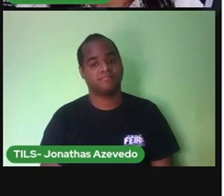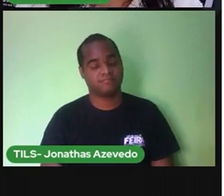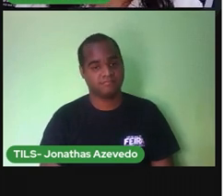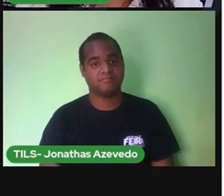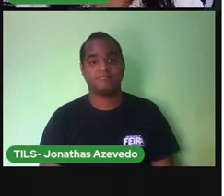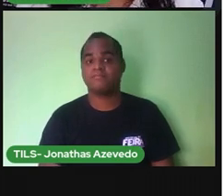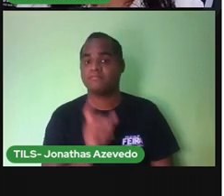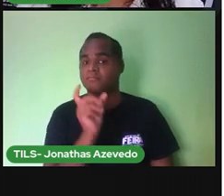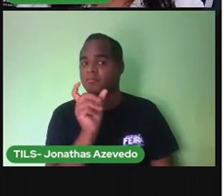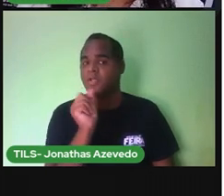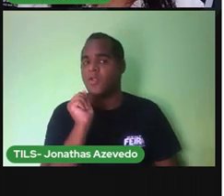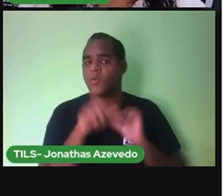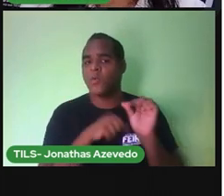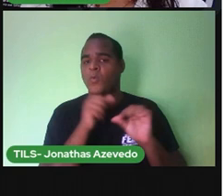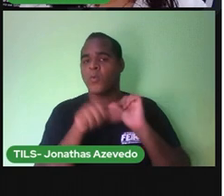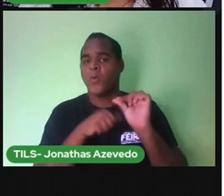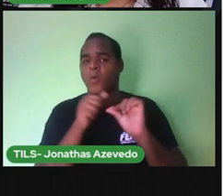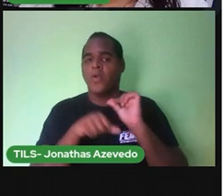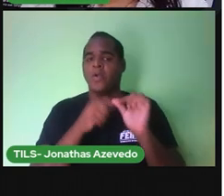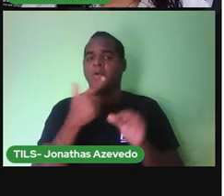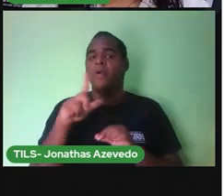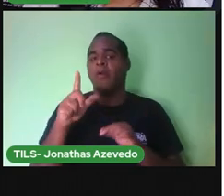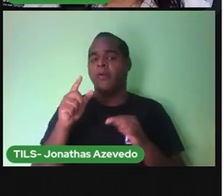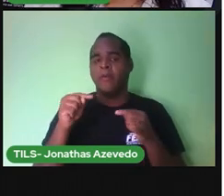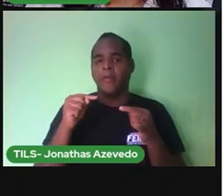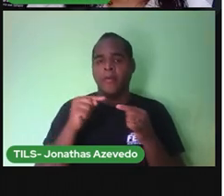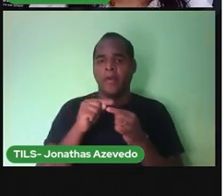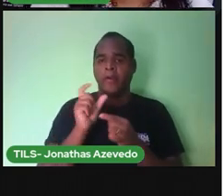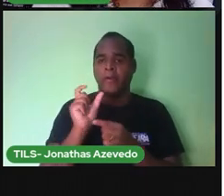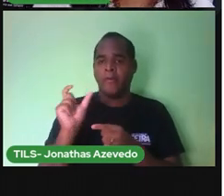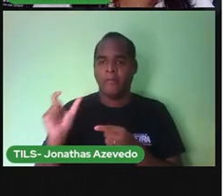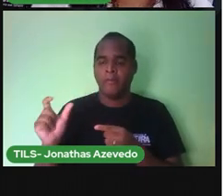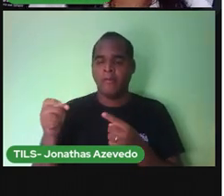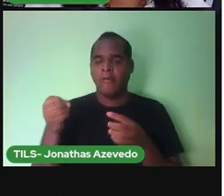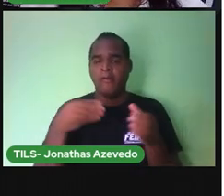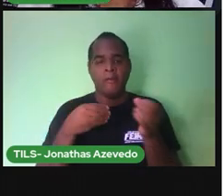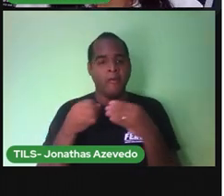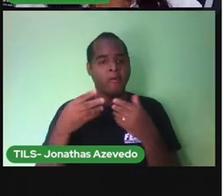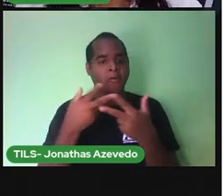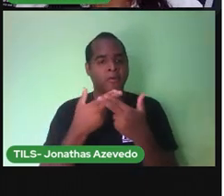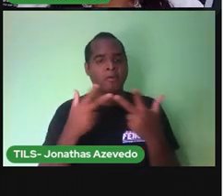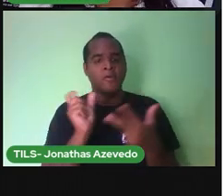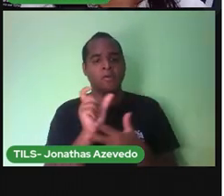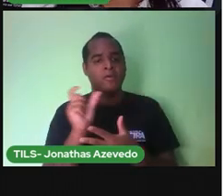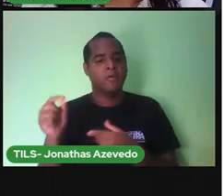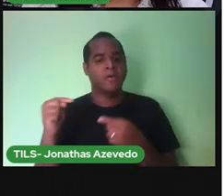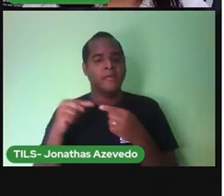Trocando algumas letrinhas Nós fizemos Cola